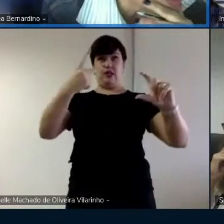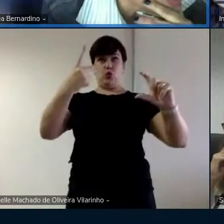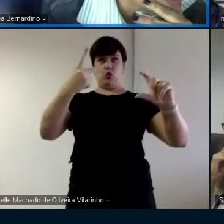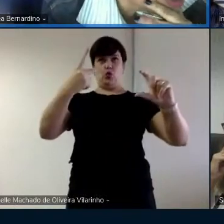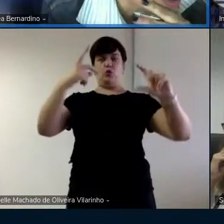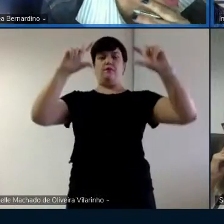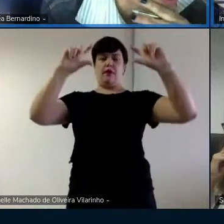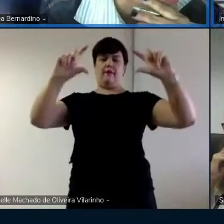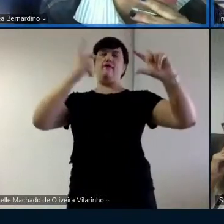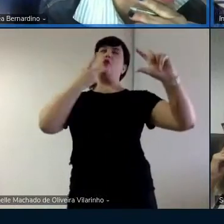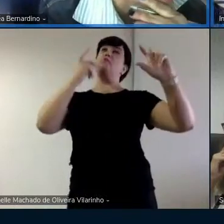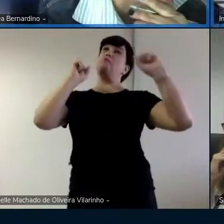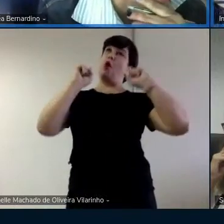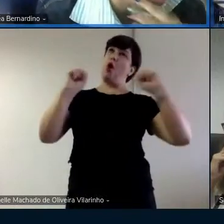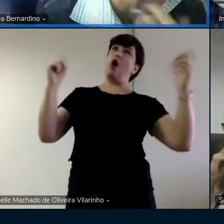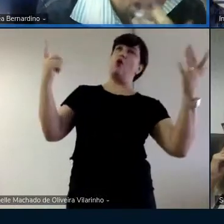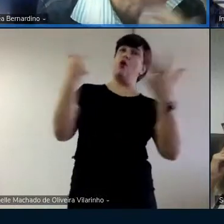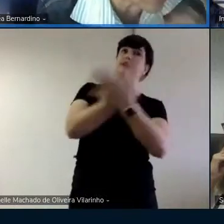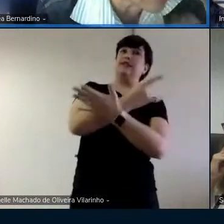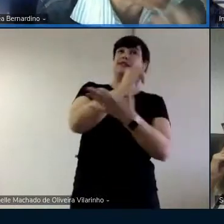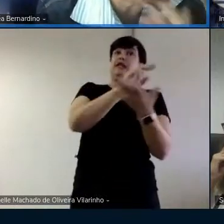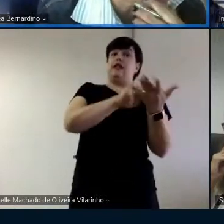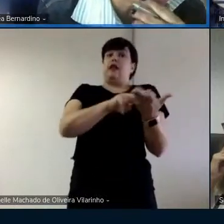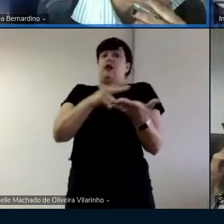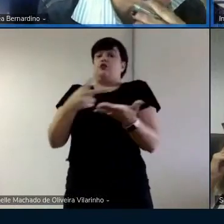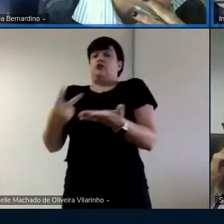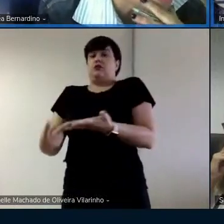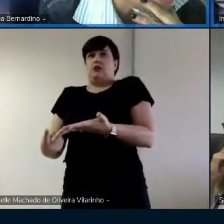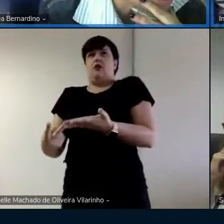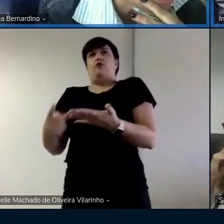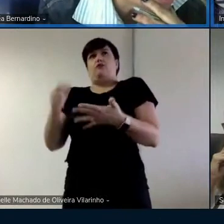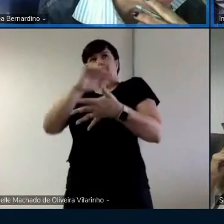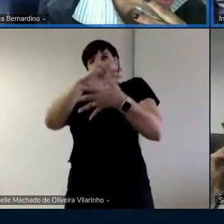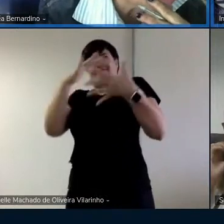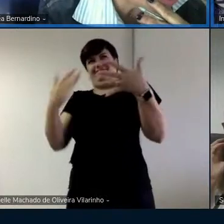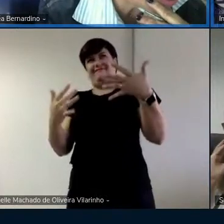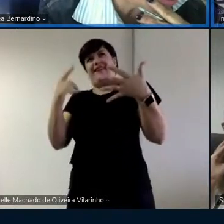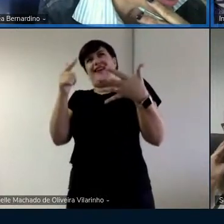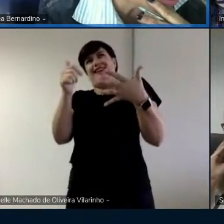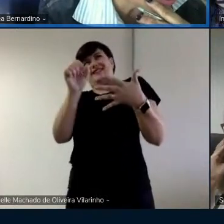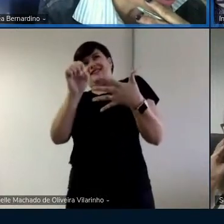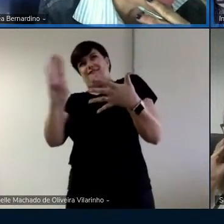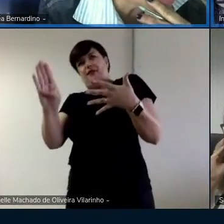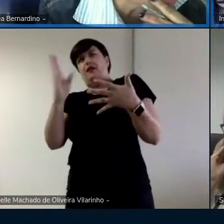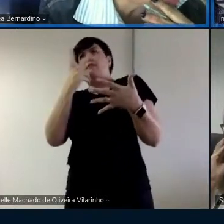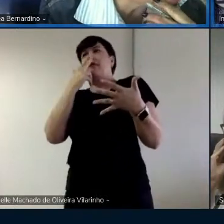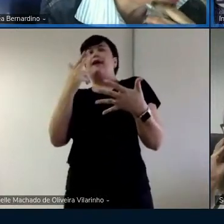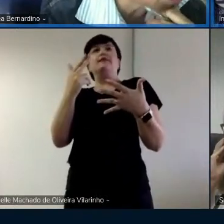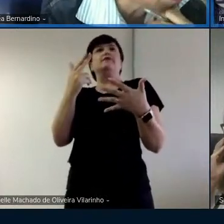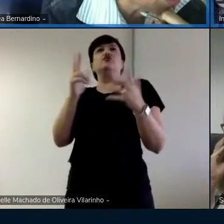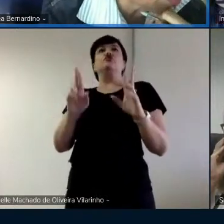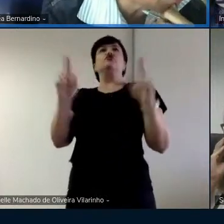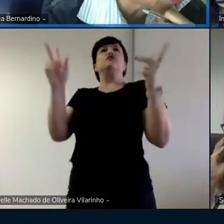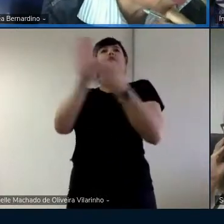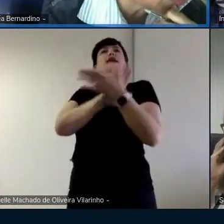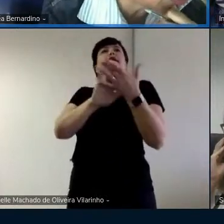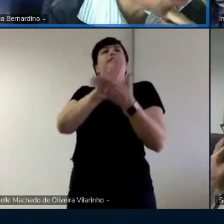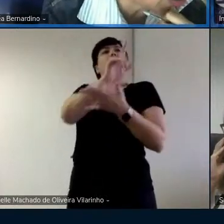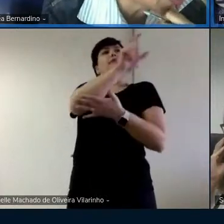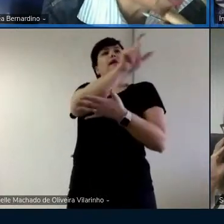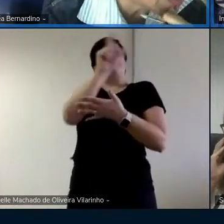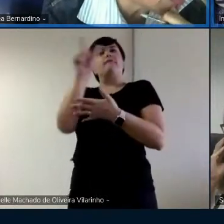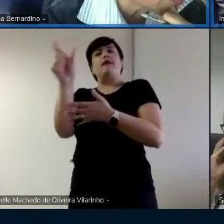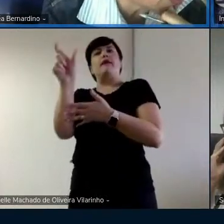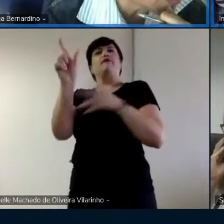Pode acontecer de a tradução para LSB, no caso Libras, né? Não distinguir sinais para as palavras